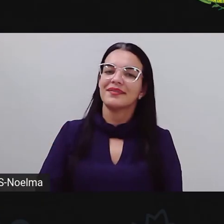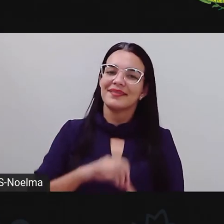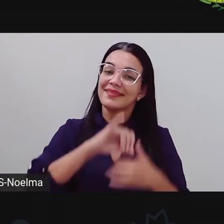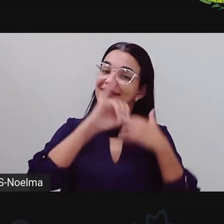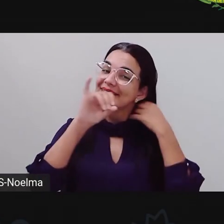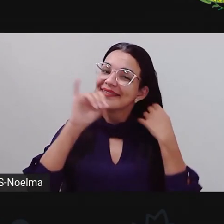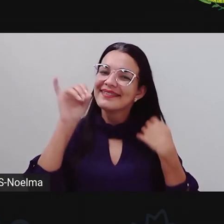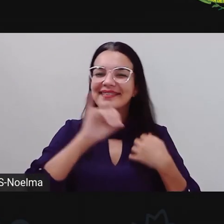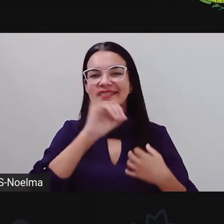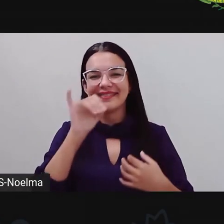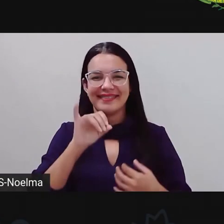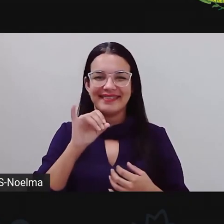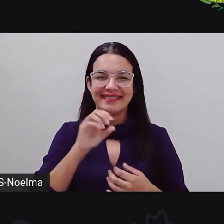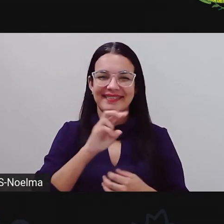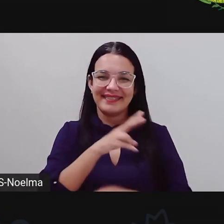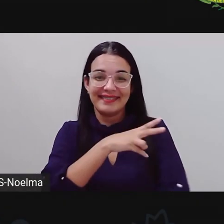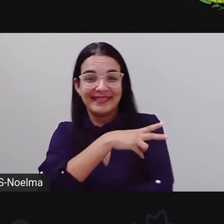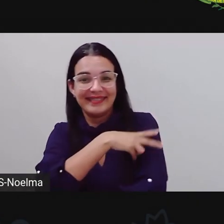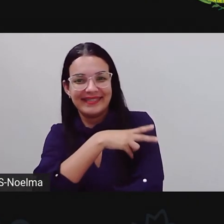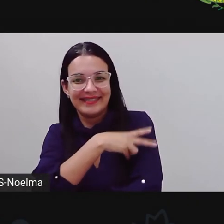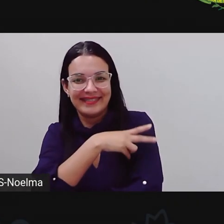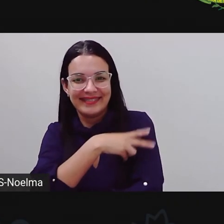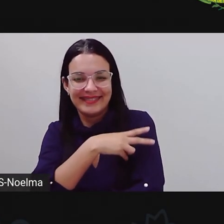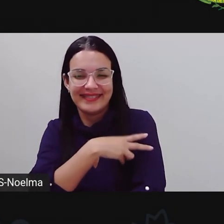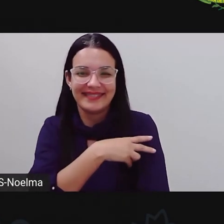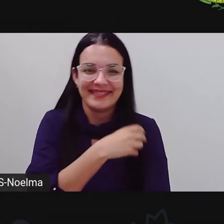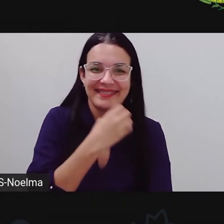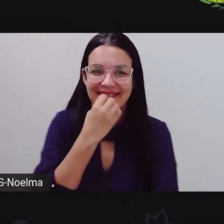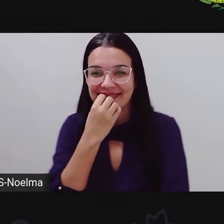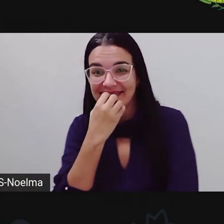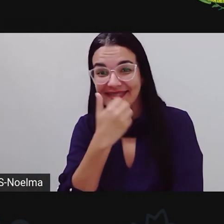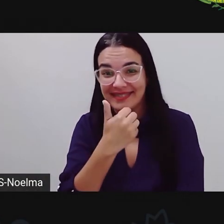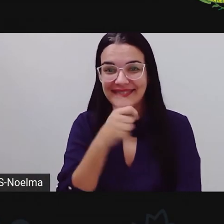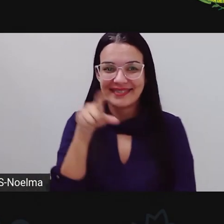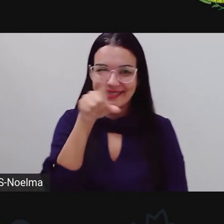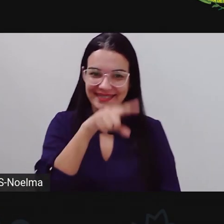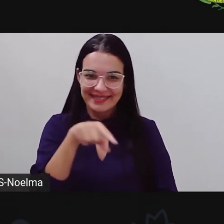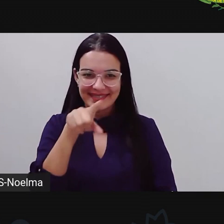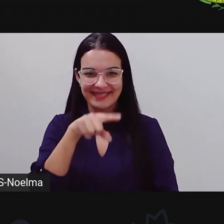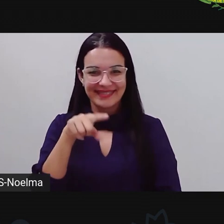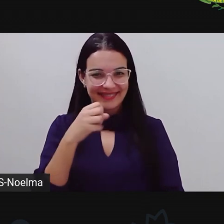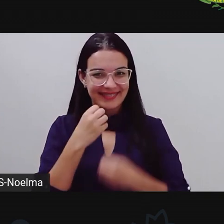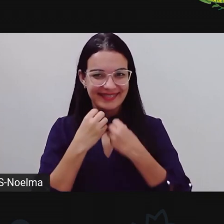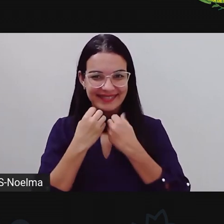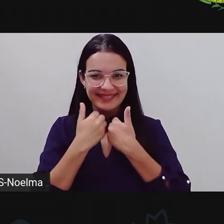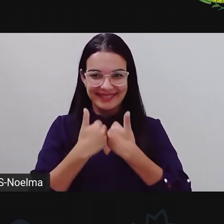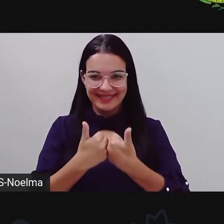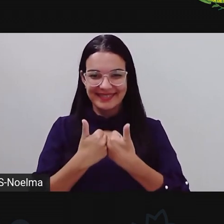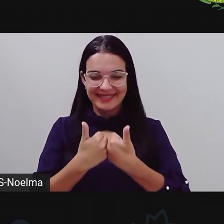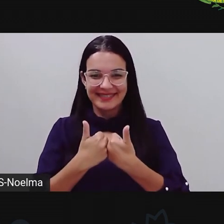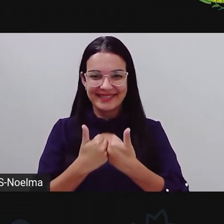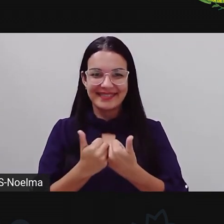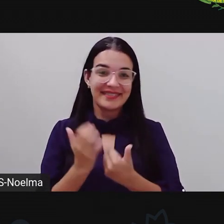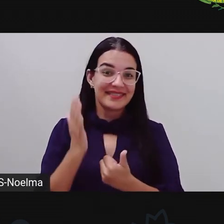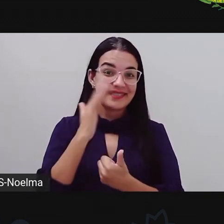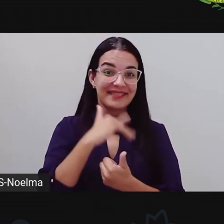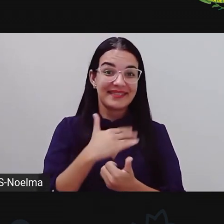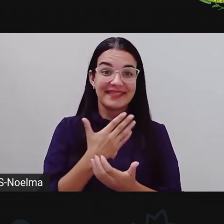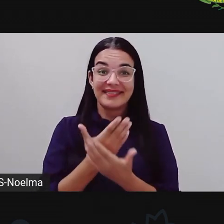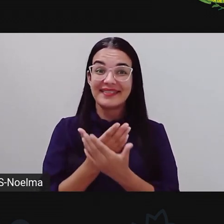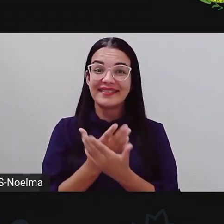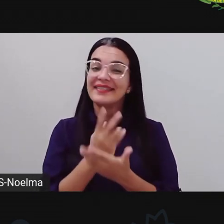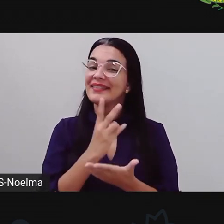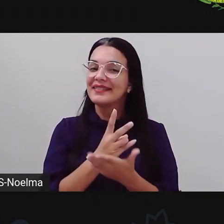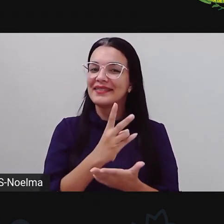Olá, segundo ano! Então, meus amores, como vocês estão? Vamos lá, vamos dar